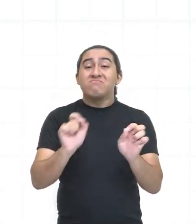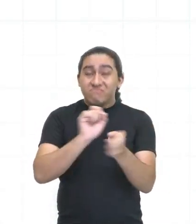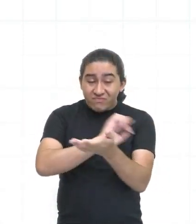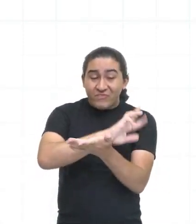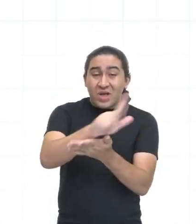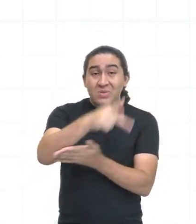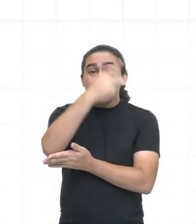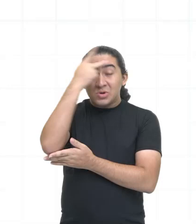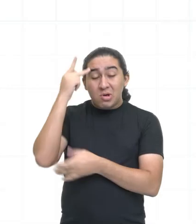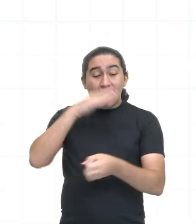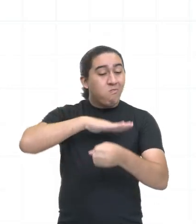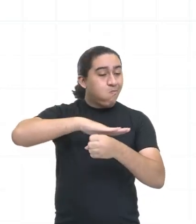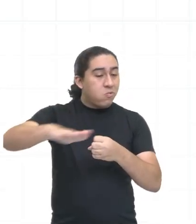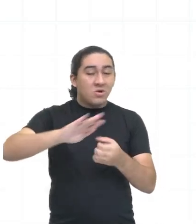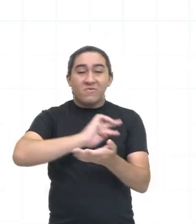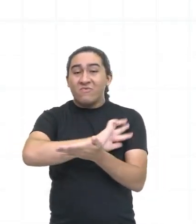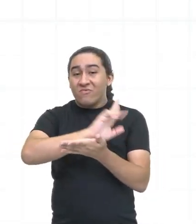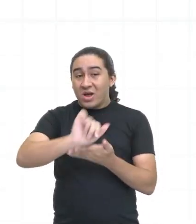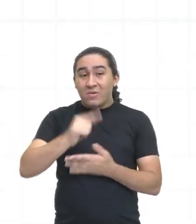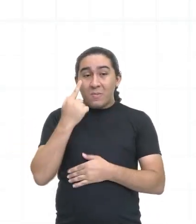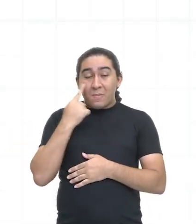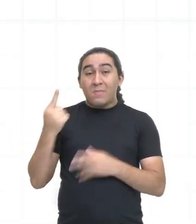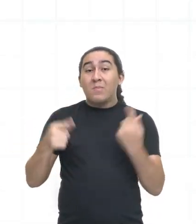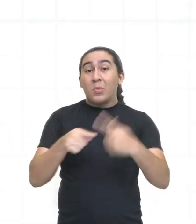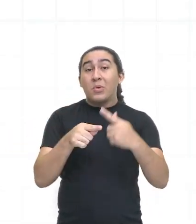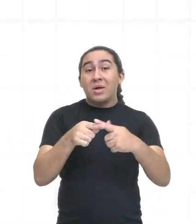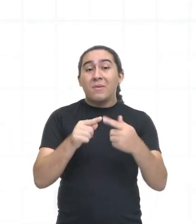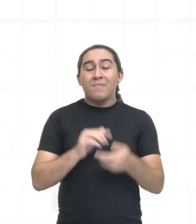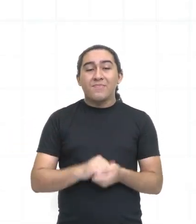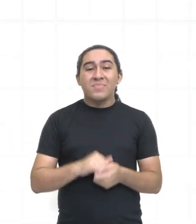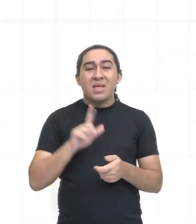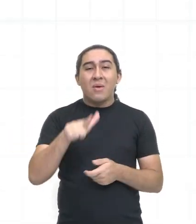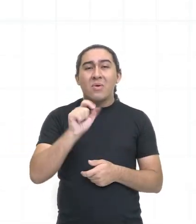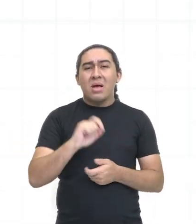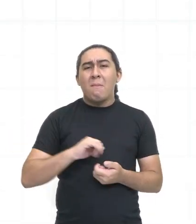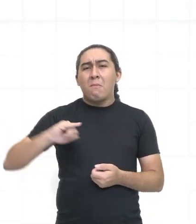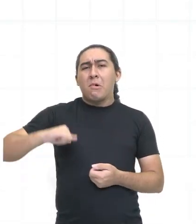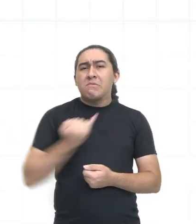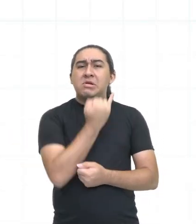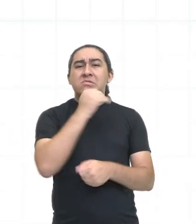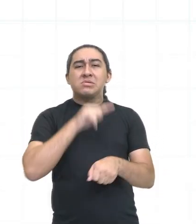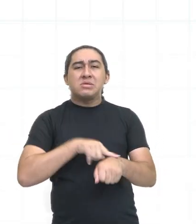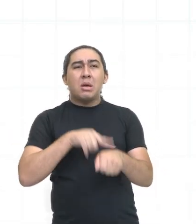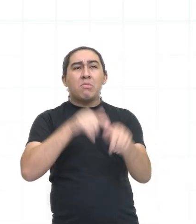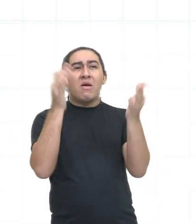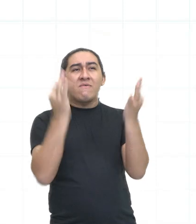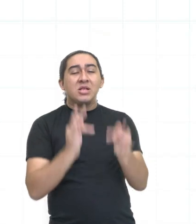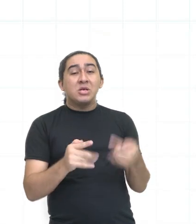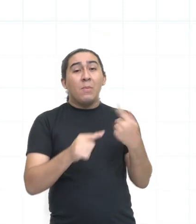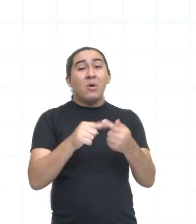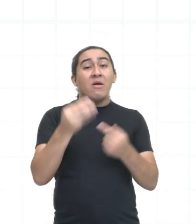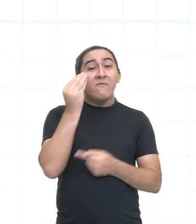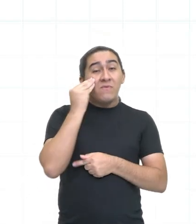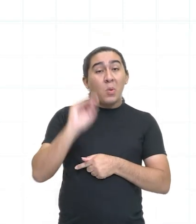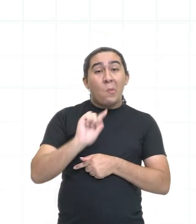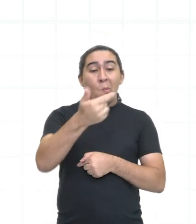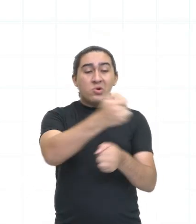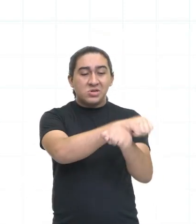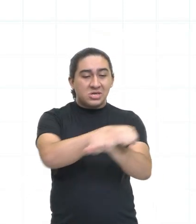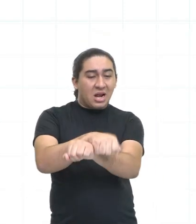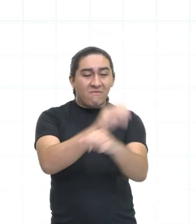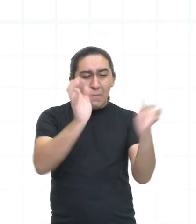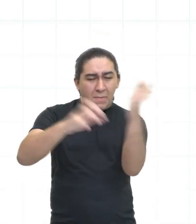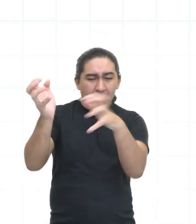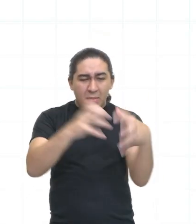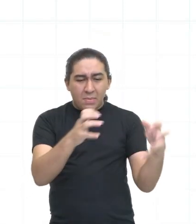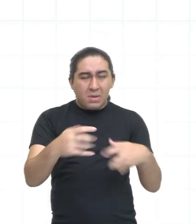cheio de pessoas de todos os lados. Para quê? Para justamente se divertir, os gladiadores se matando, brigando,